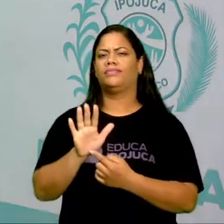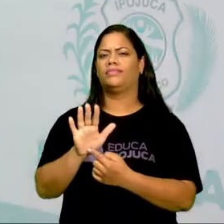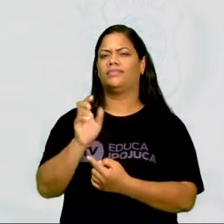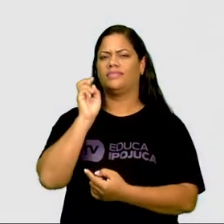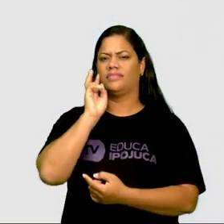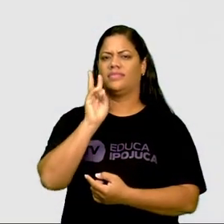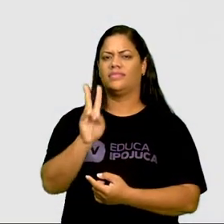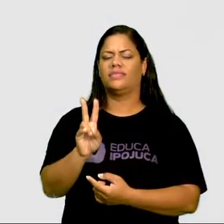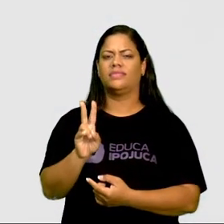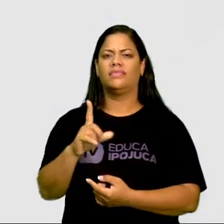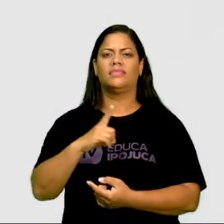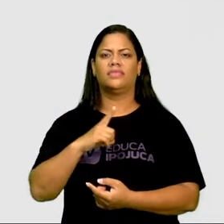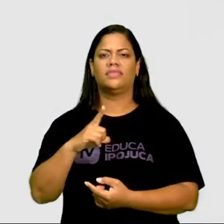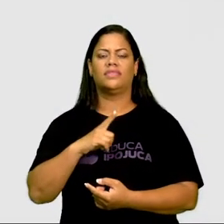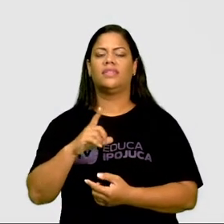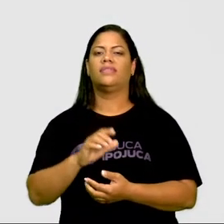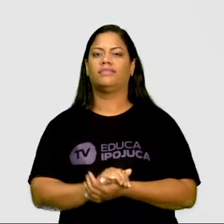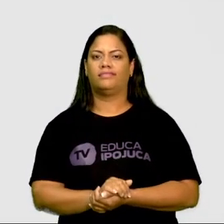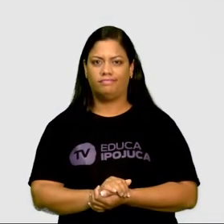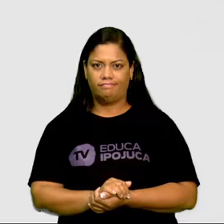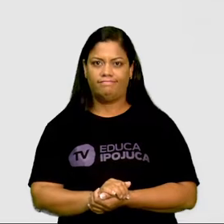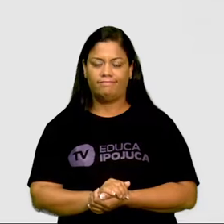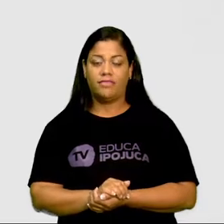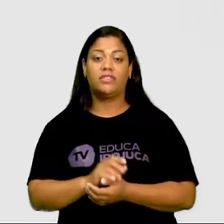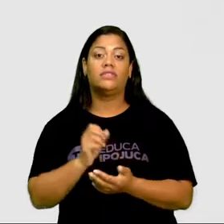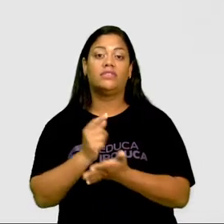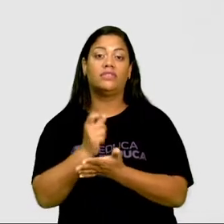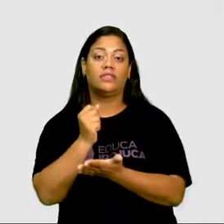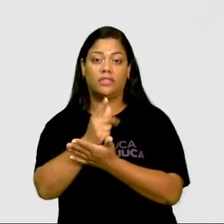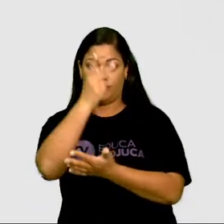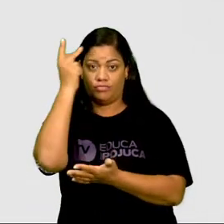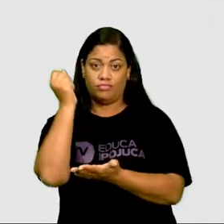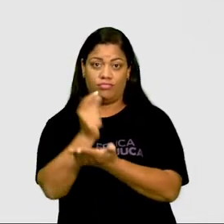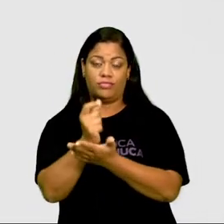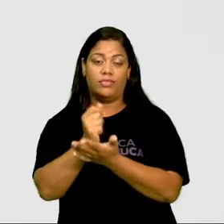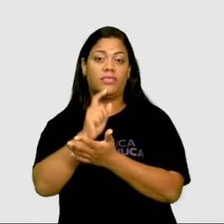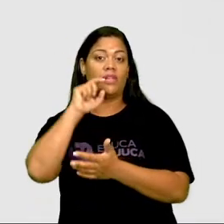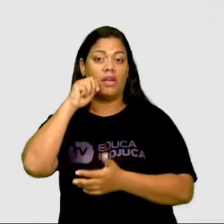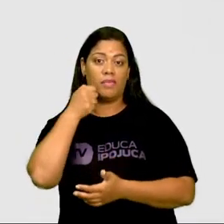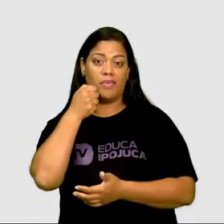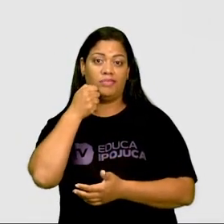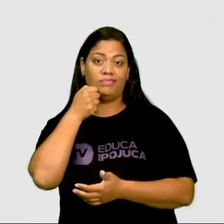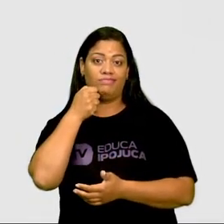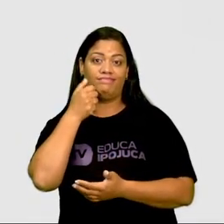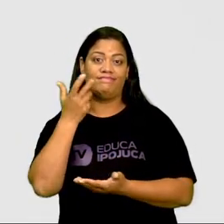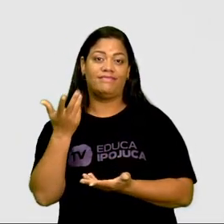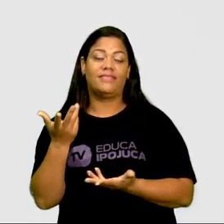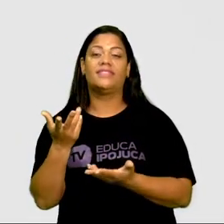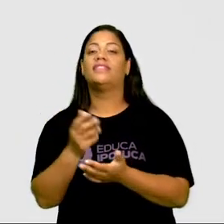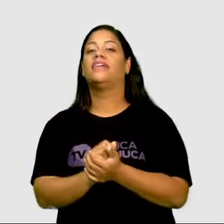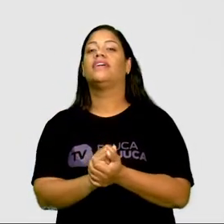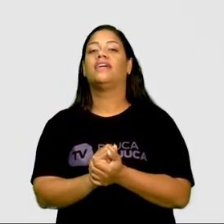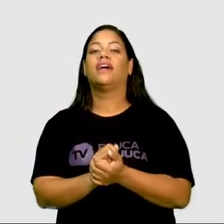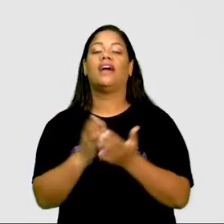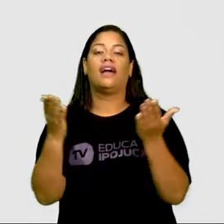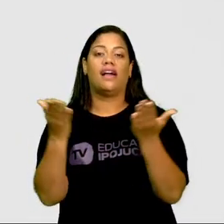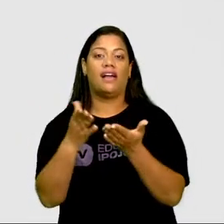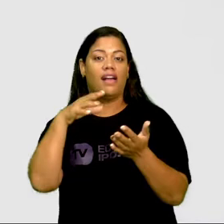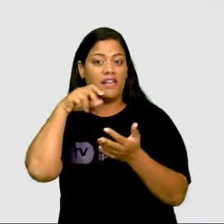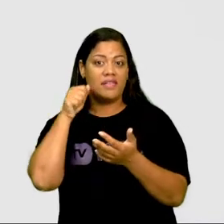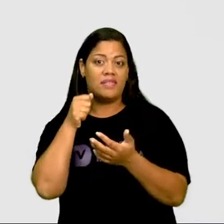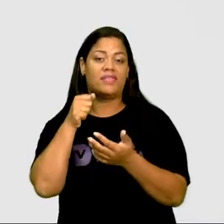onde está a padaria. Então, vocês vão observar a imagem e vão localizar a